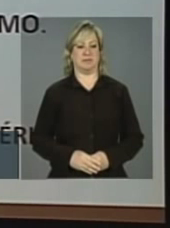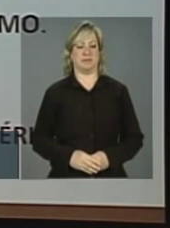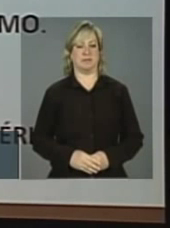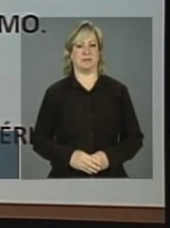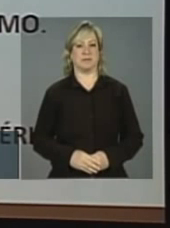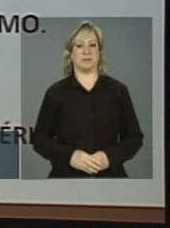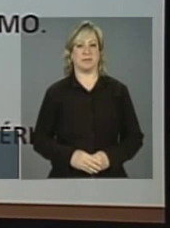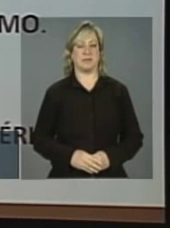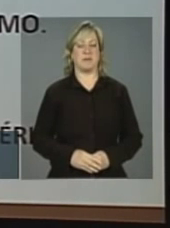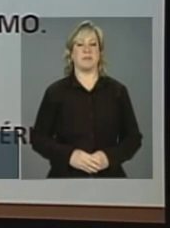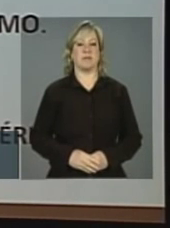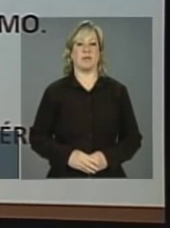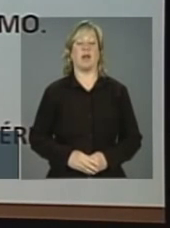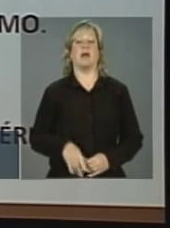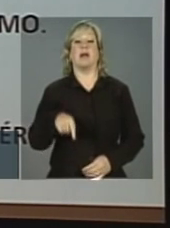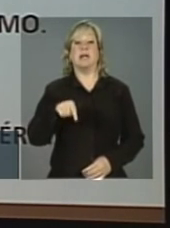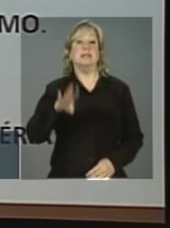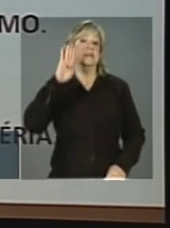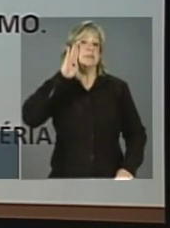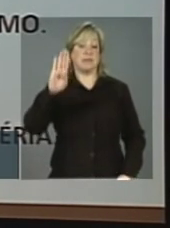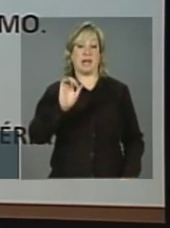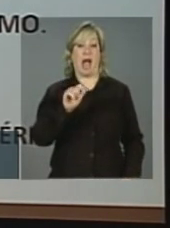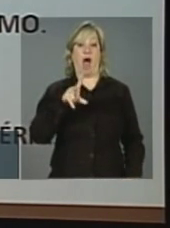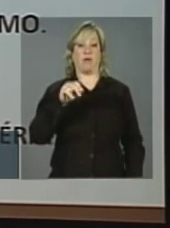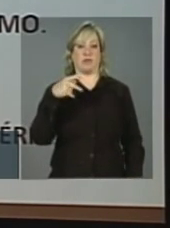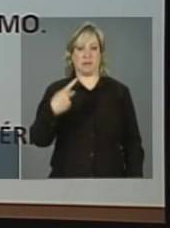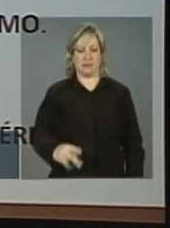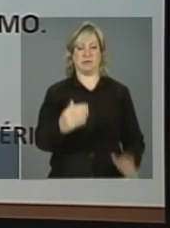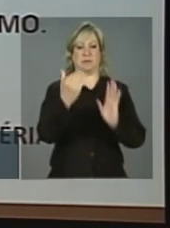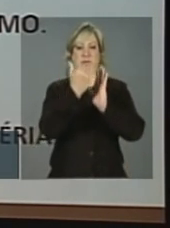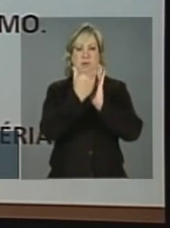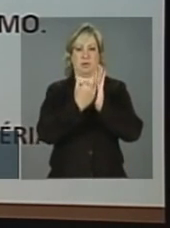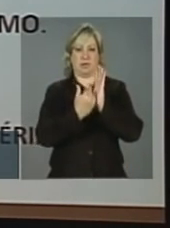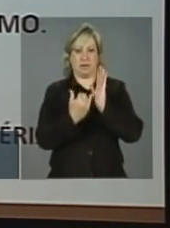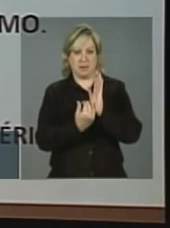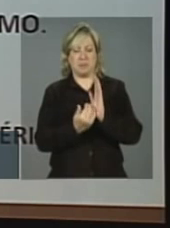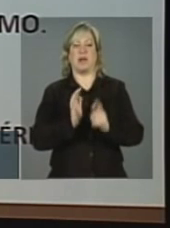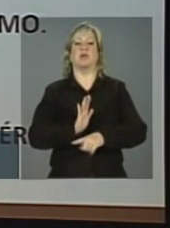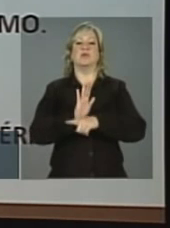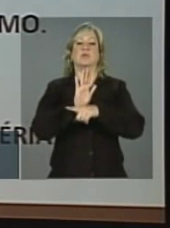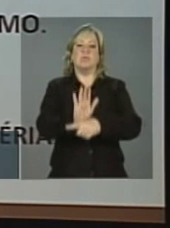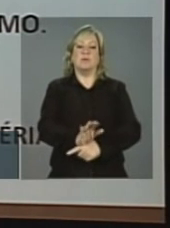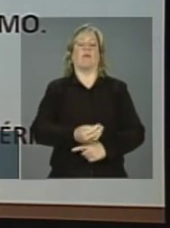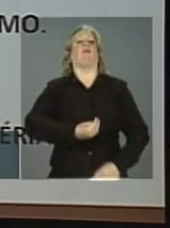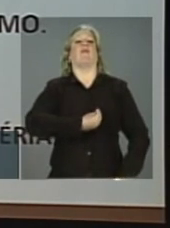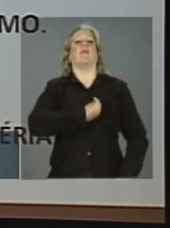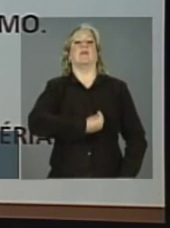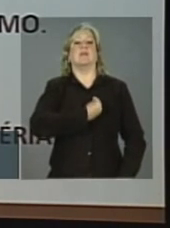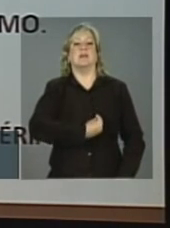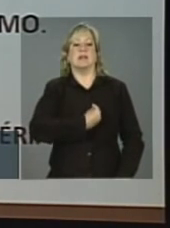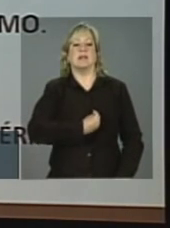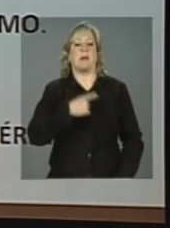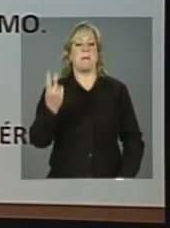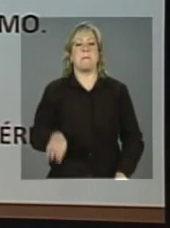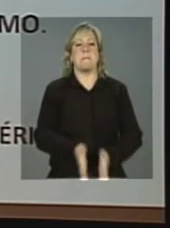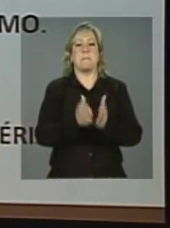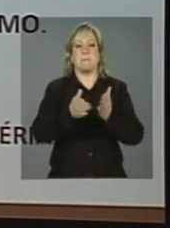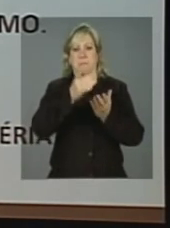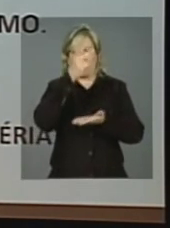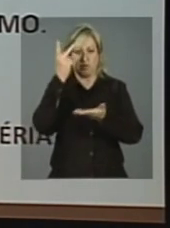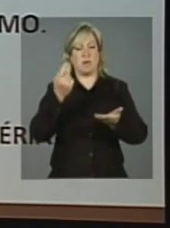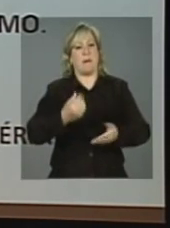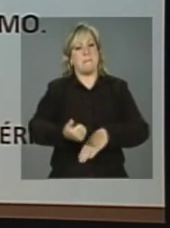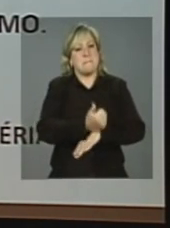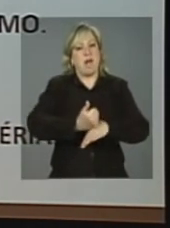Bom, o objetivo desse programa é elevar o padrão de vida da população mais pobre e gerar